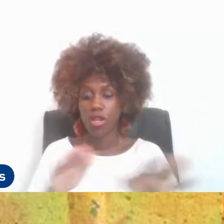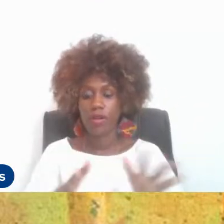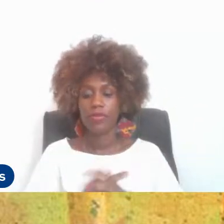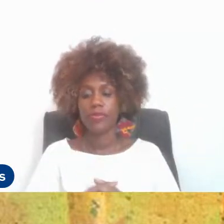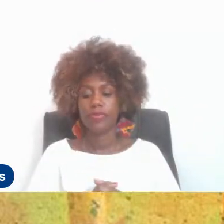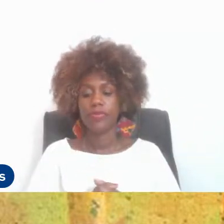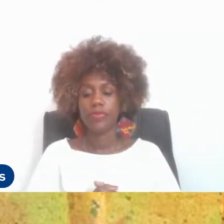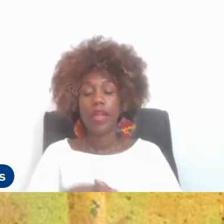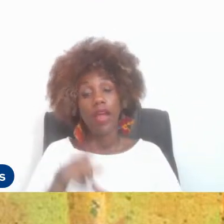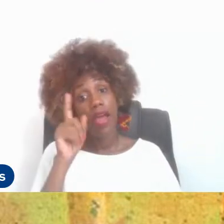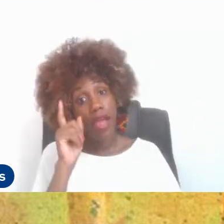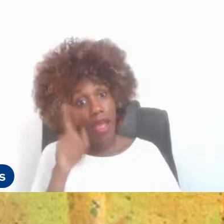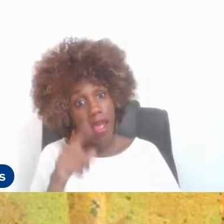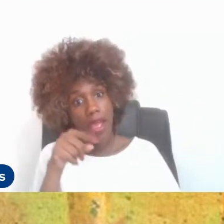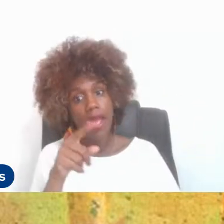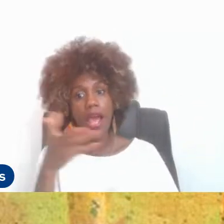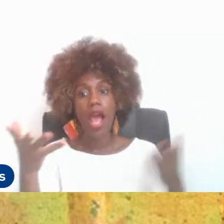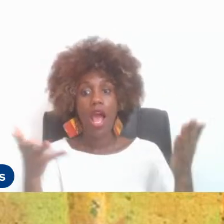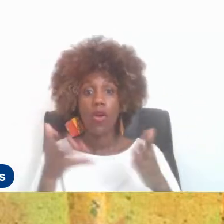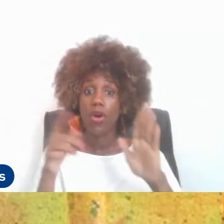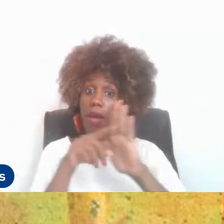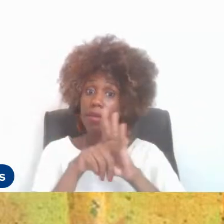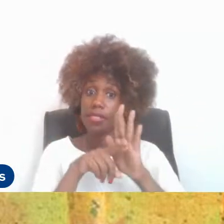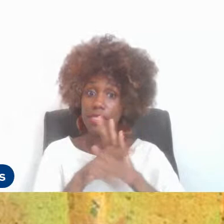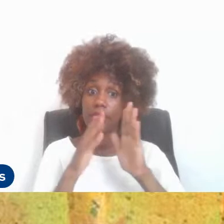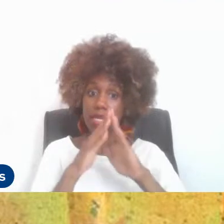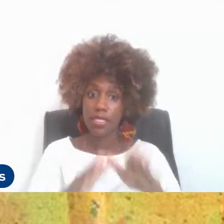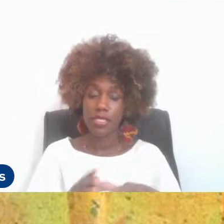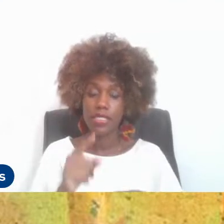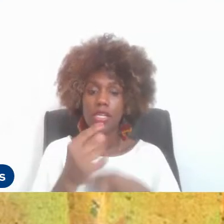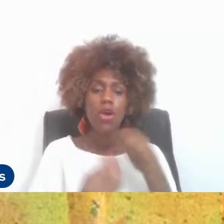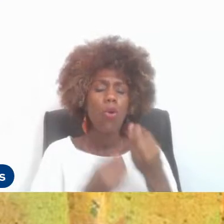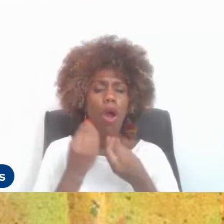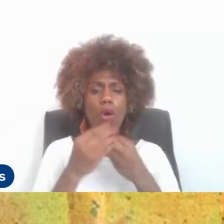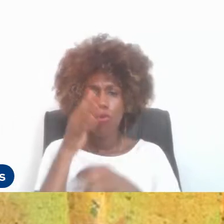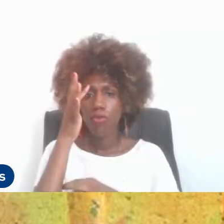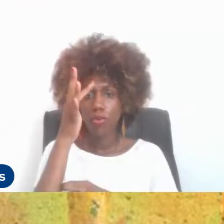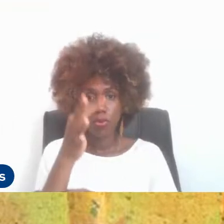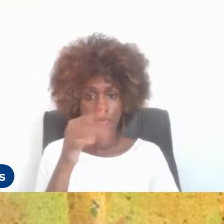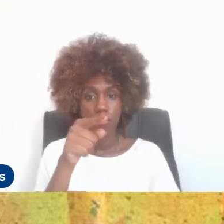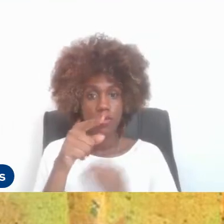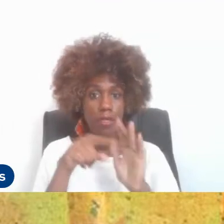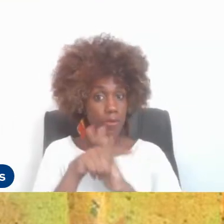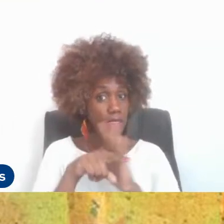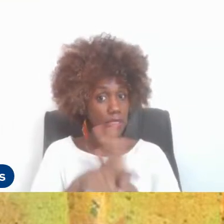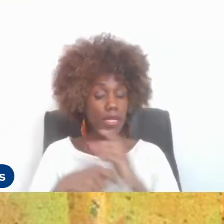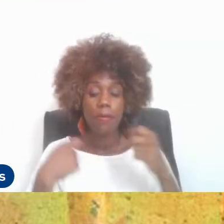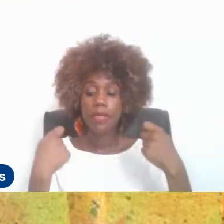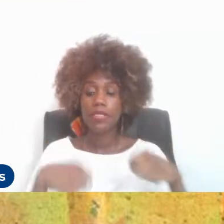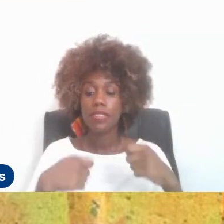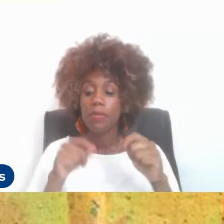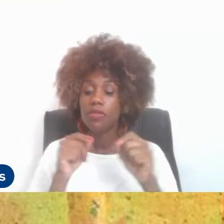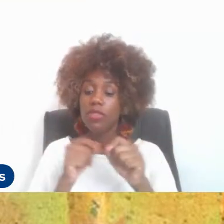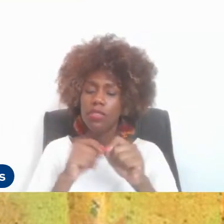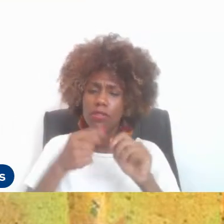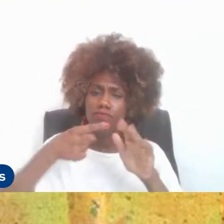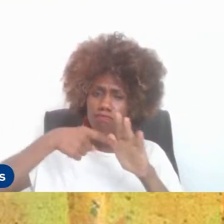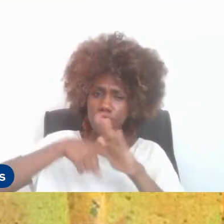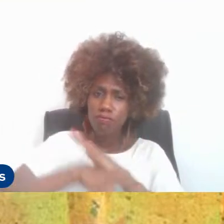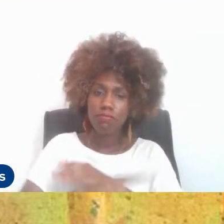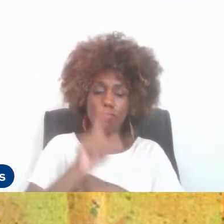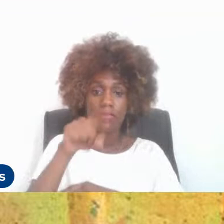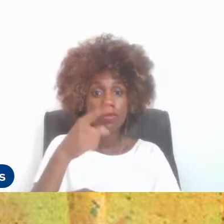estado atual da pesquisa. Agora, qual o futuro da pesquisa? O que a gente pretende fazer agora é aprofundar mais a